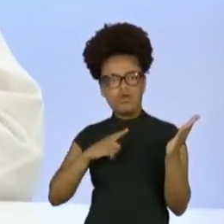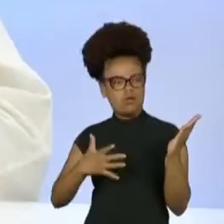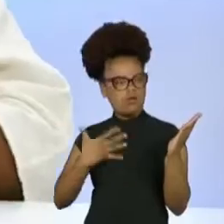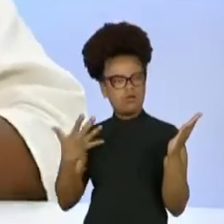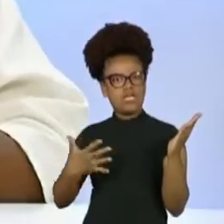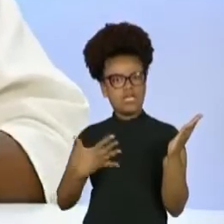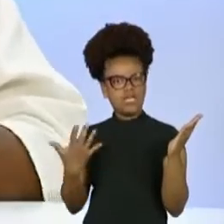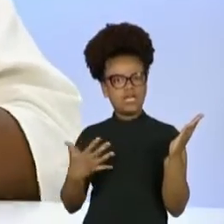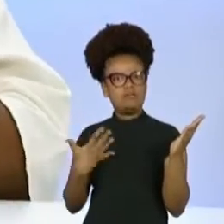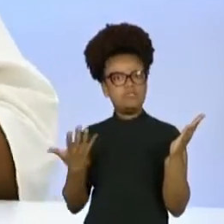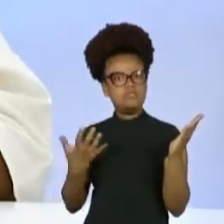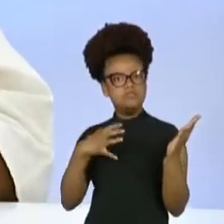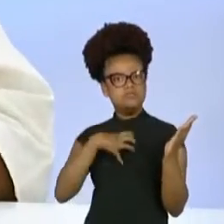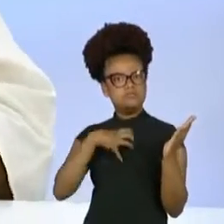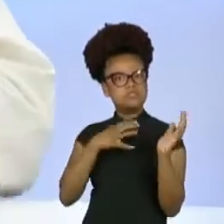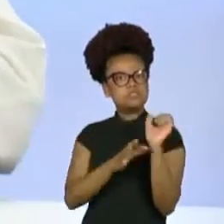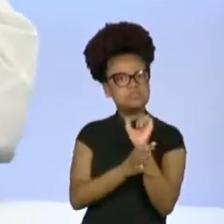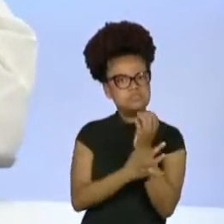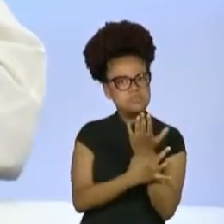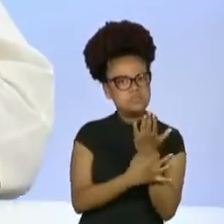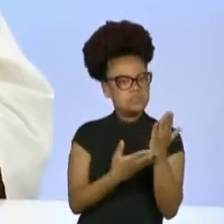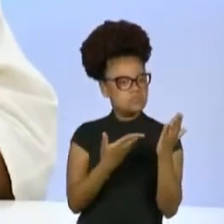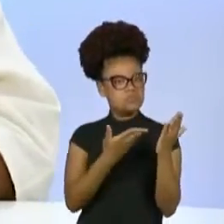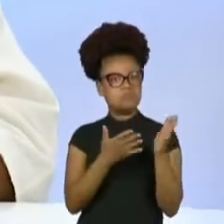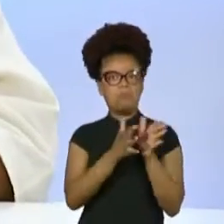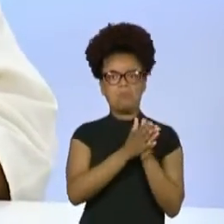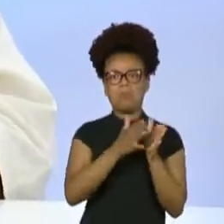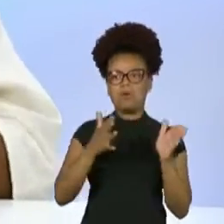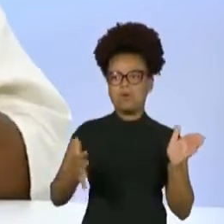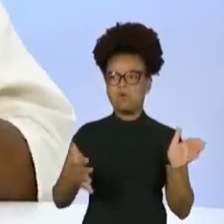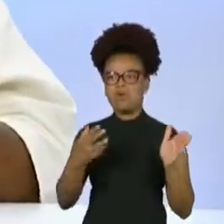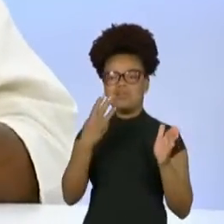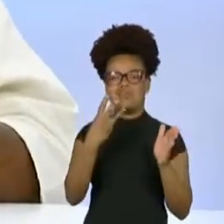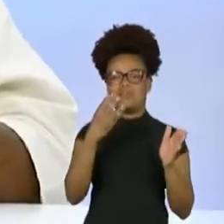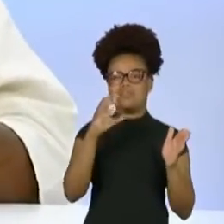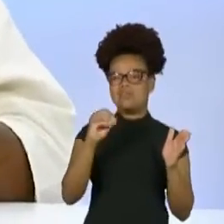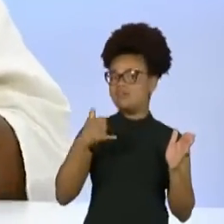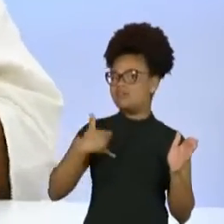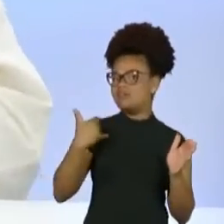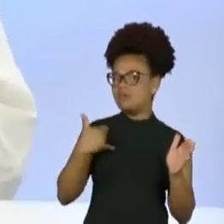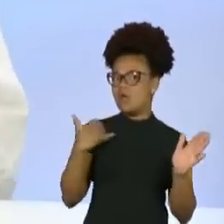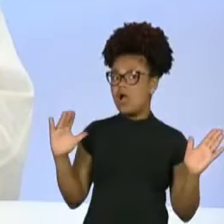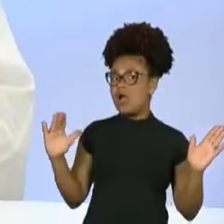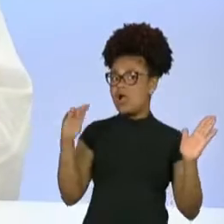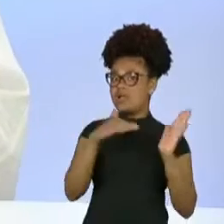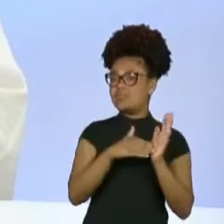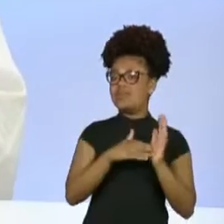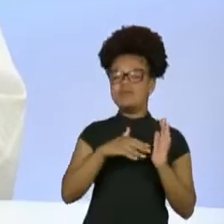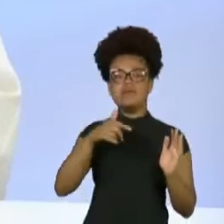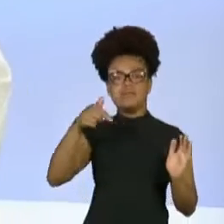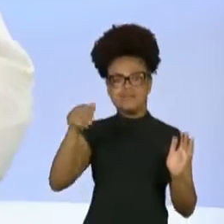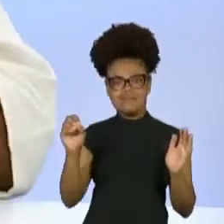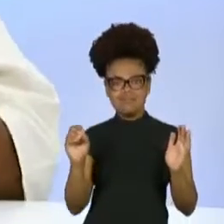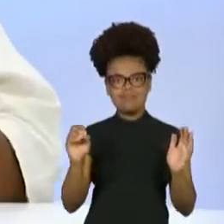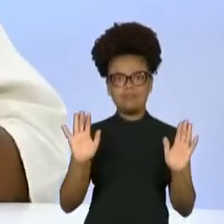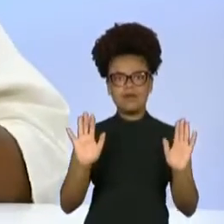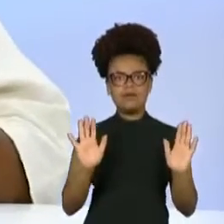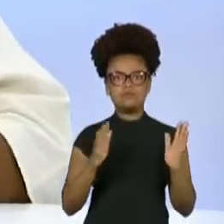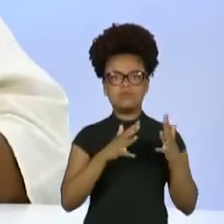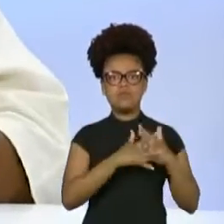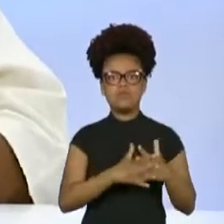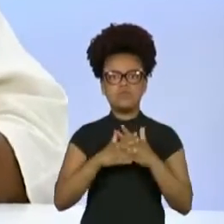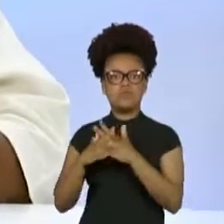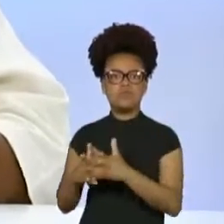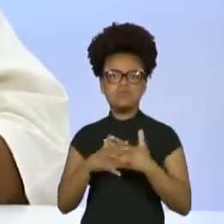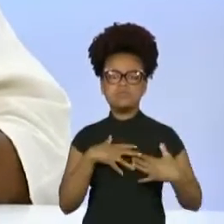disse também que dos 30 aos 60, você passou por várias crises que as mulheres passam. Então, a minha pergunta é, como